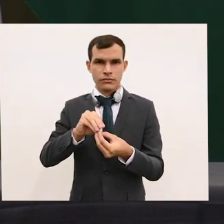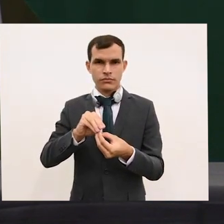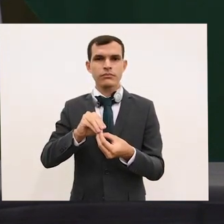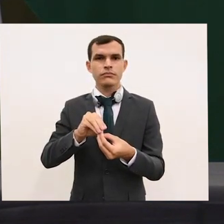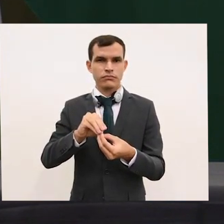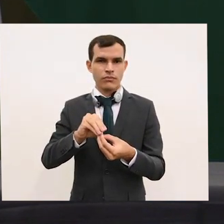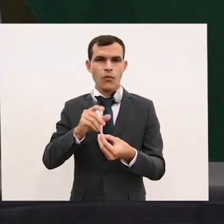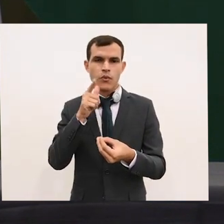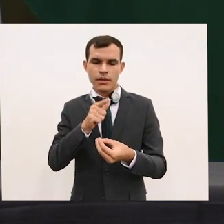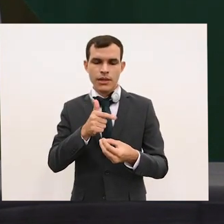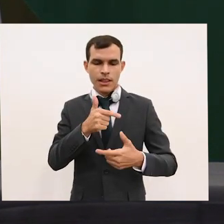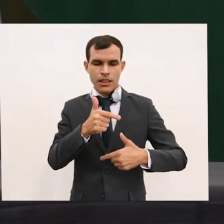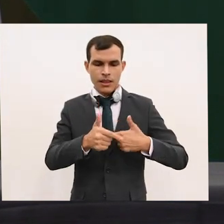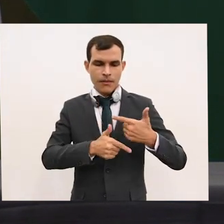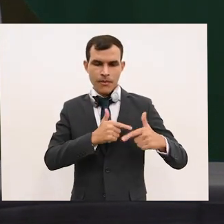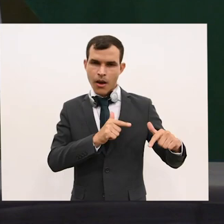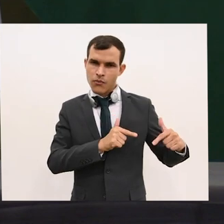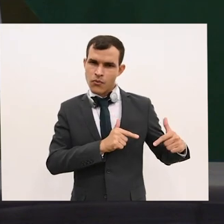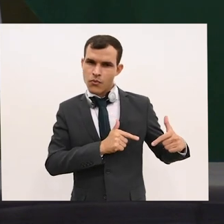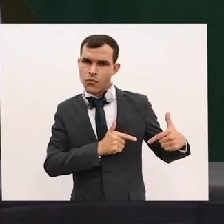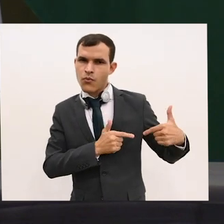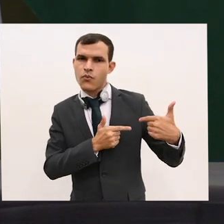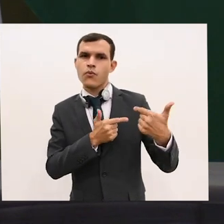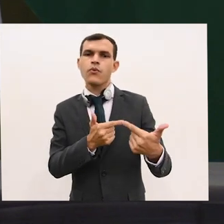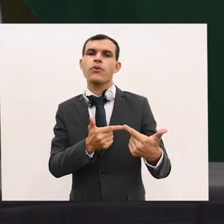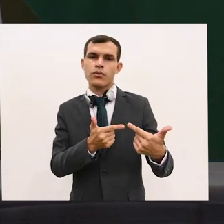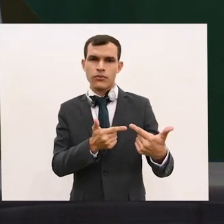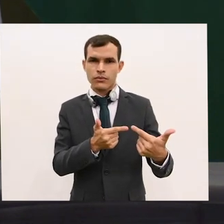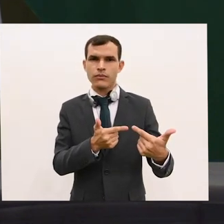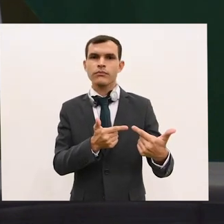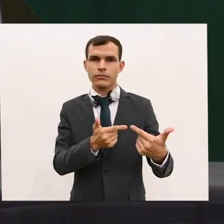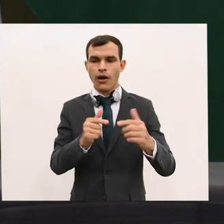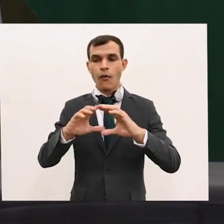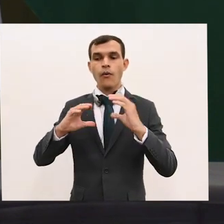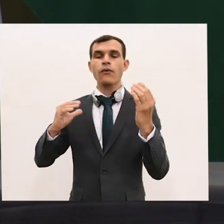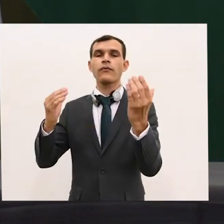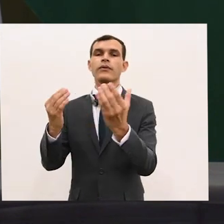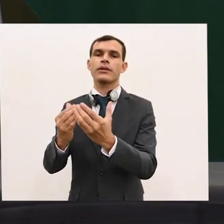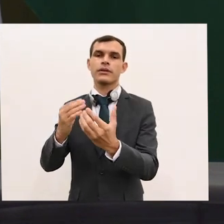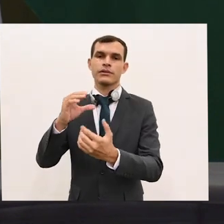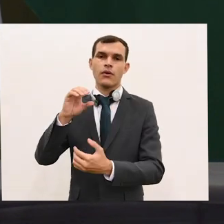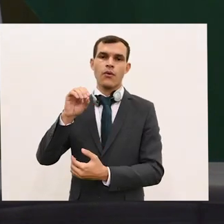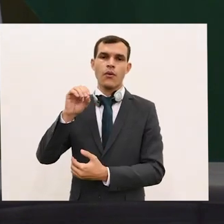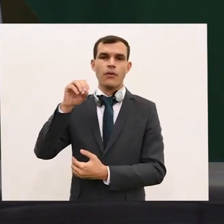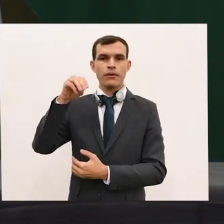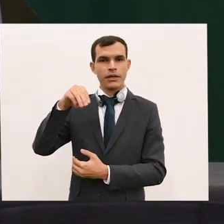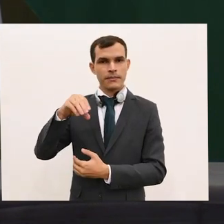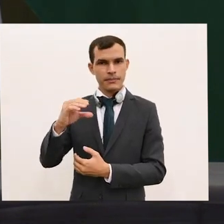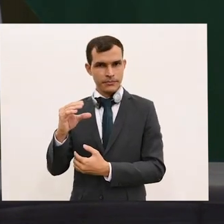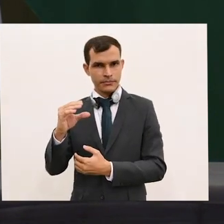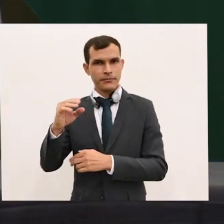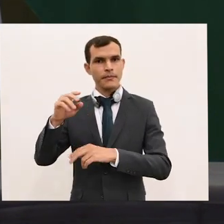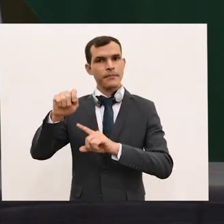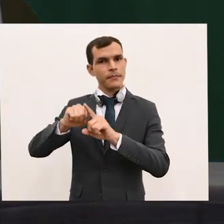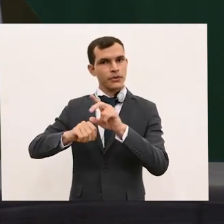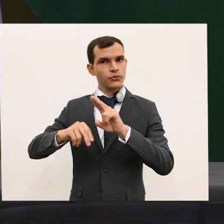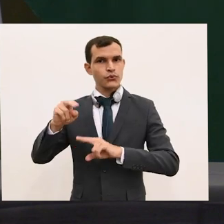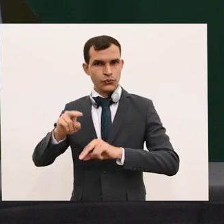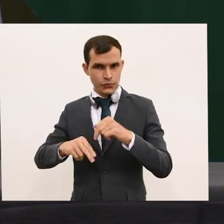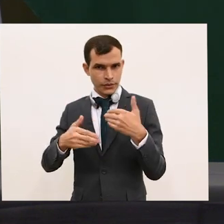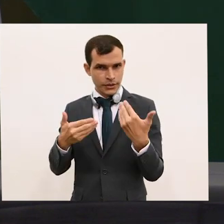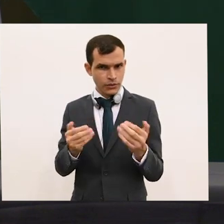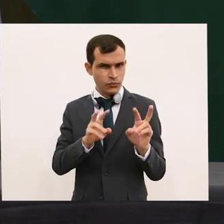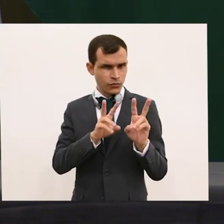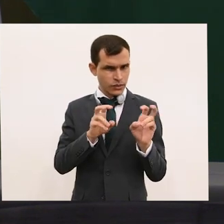na conferência ministerial da OAMC, em junho. Há possibilidade disso? A senhora tem